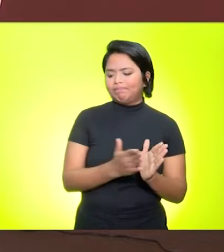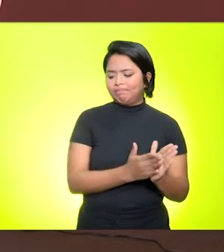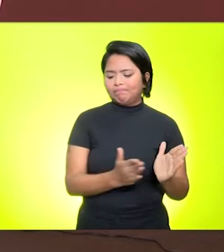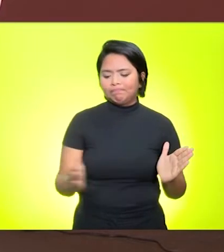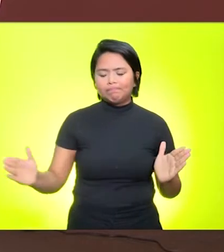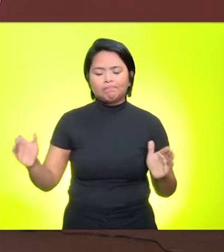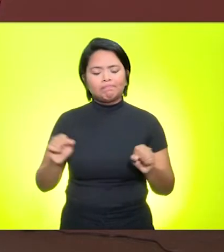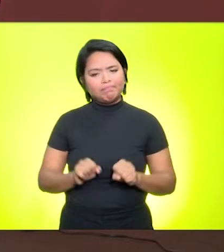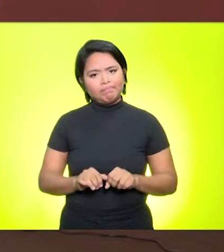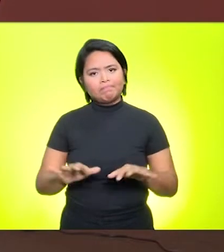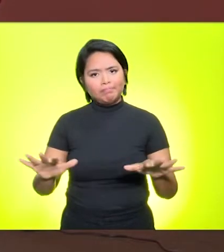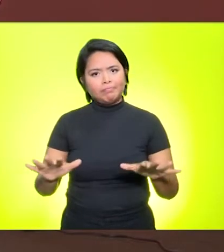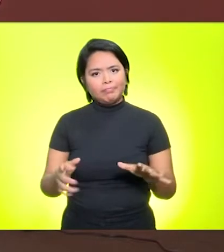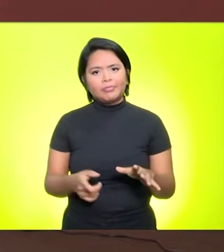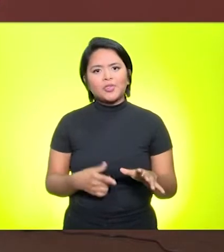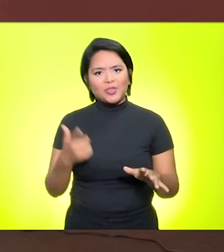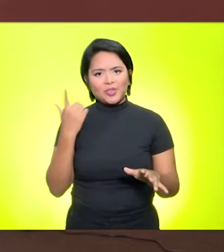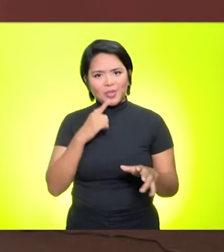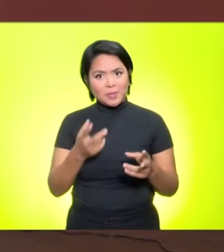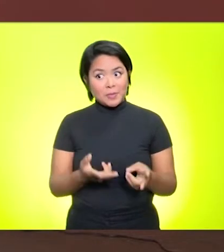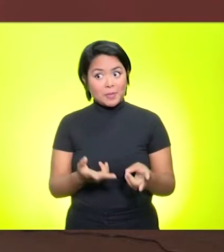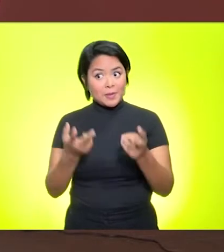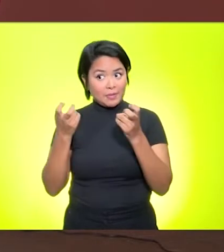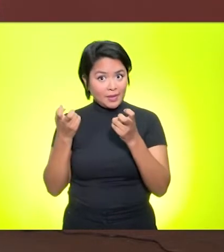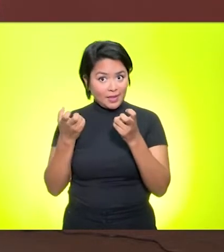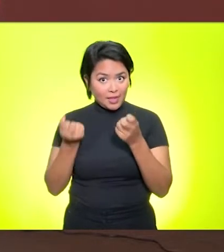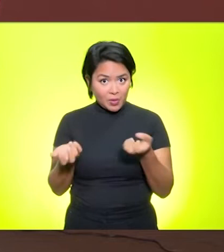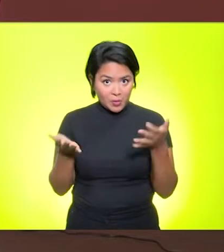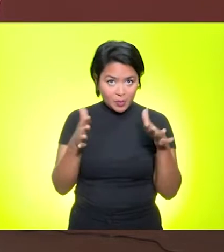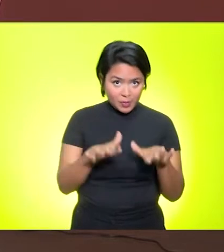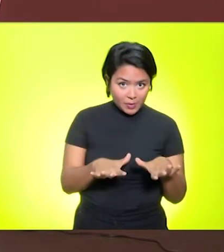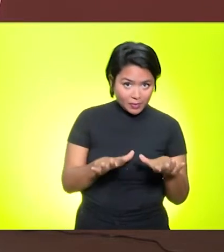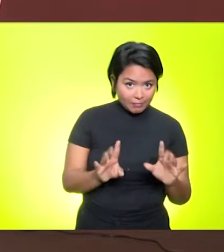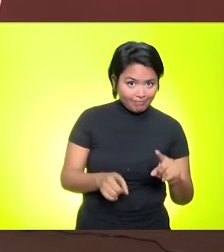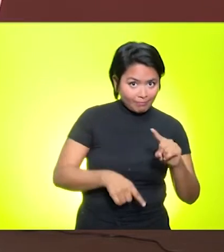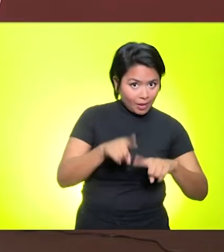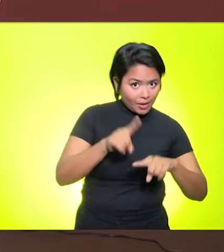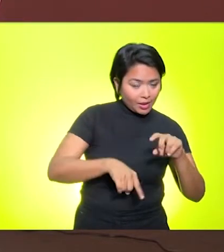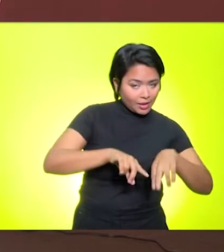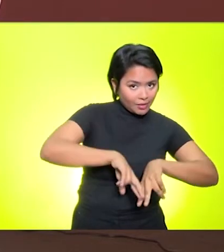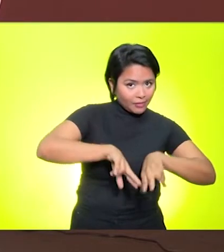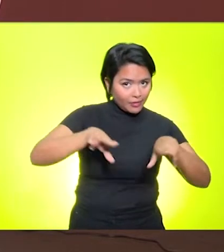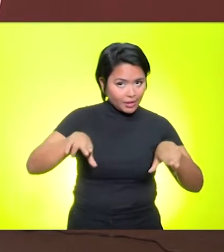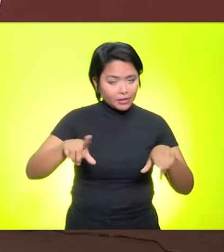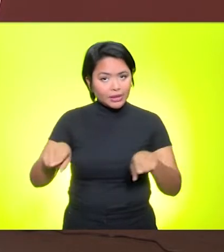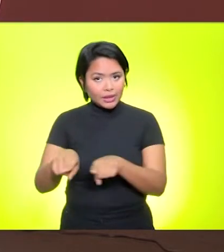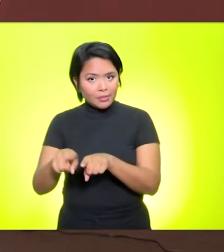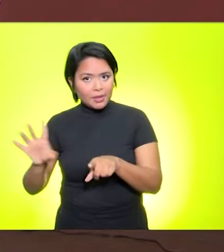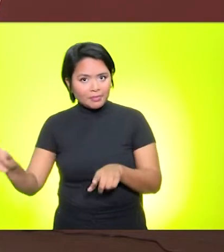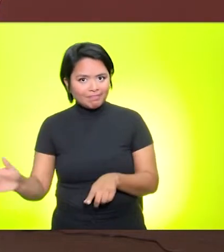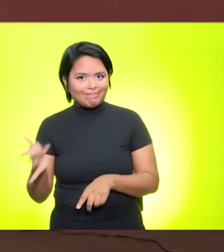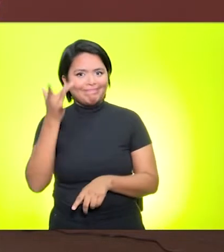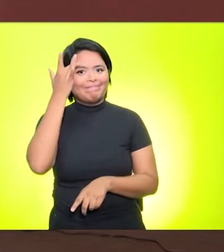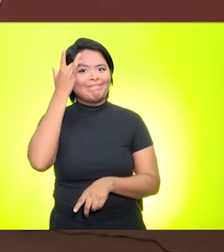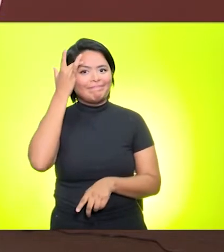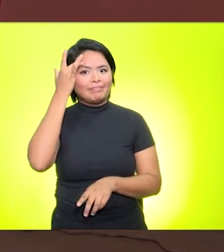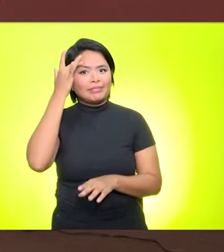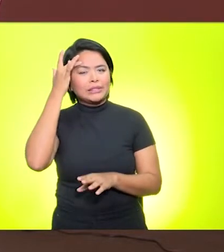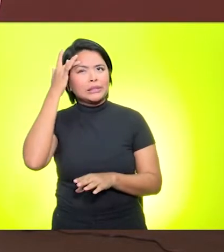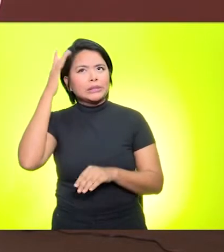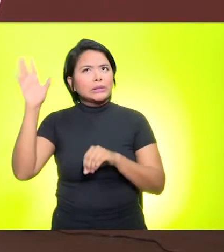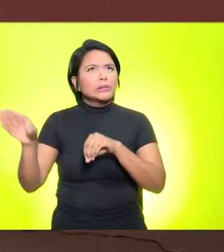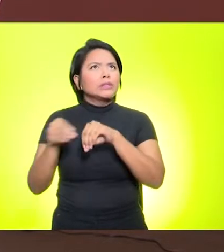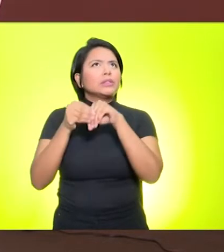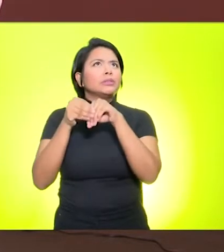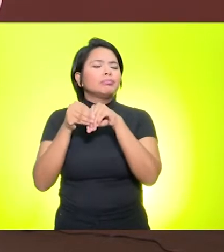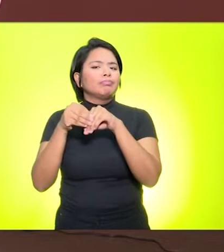nós vimos essas duas inclusões, a inclusão dos equipamentos e a inclusão dos conhecimentos. Então, até